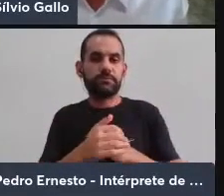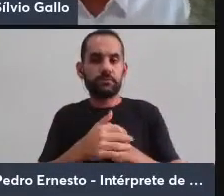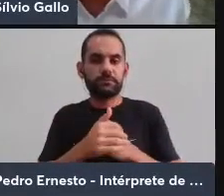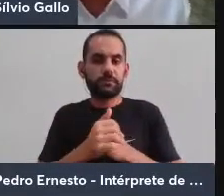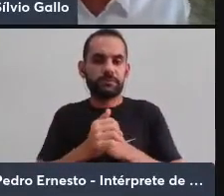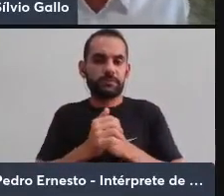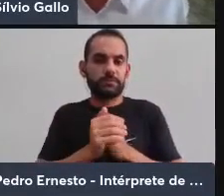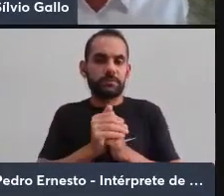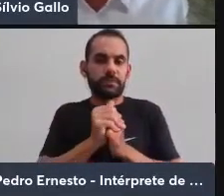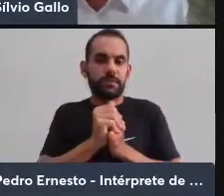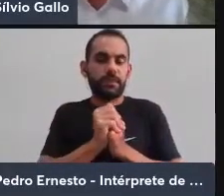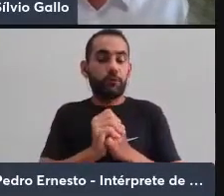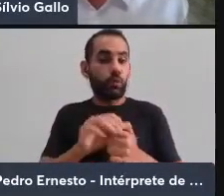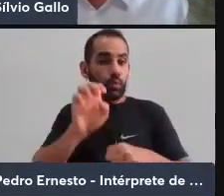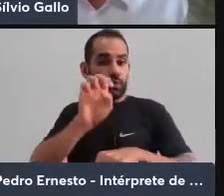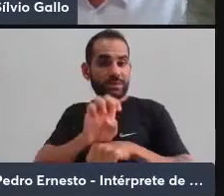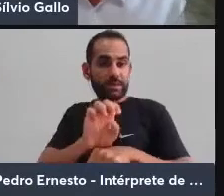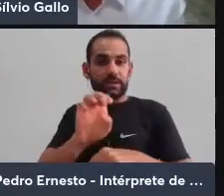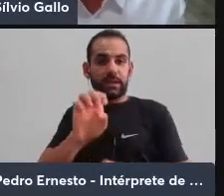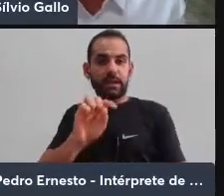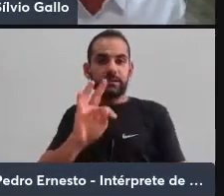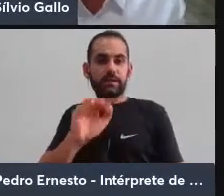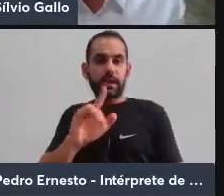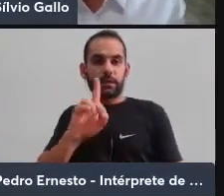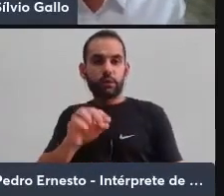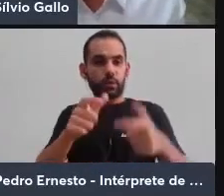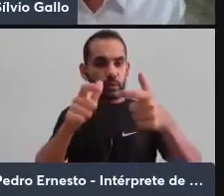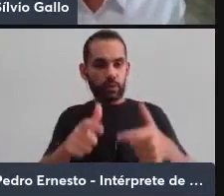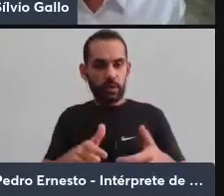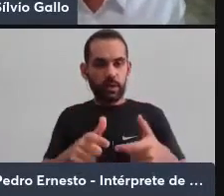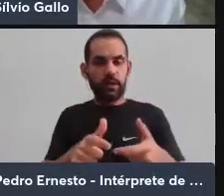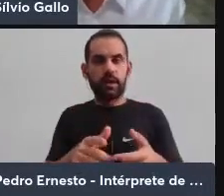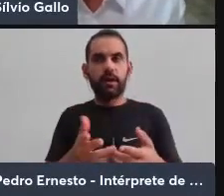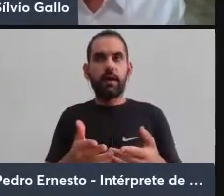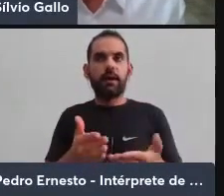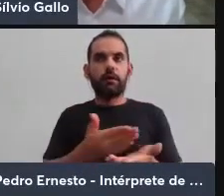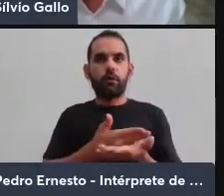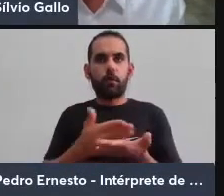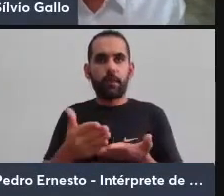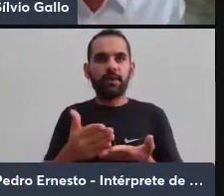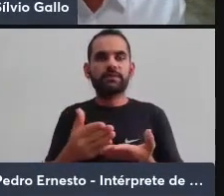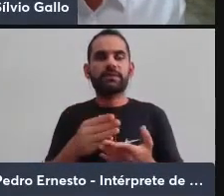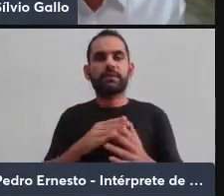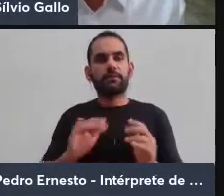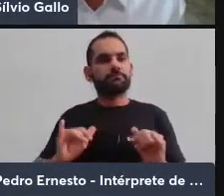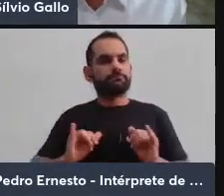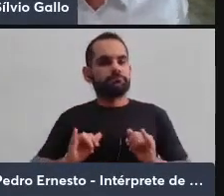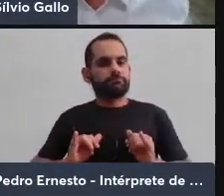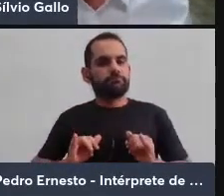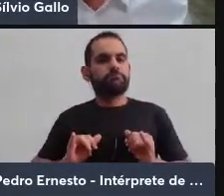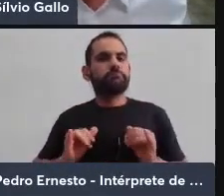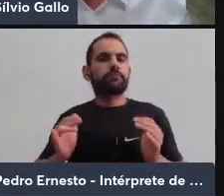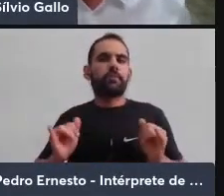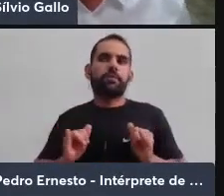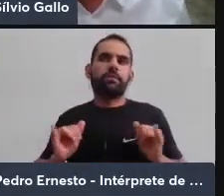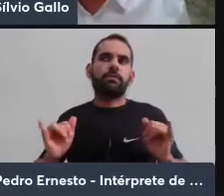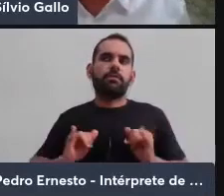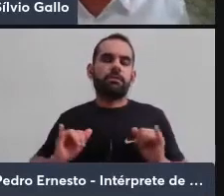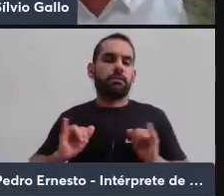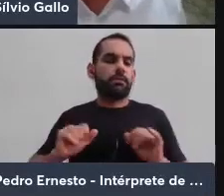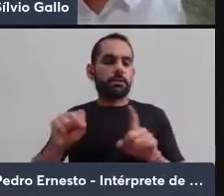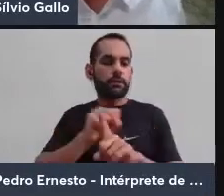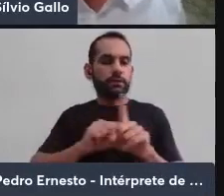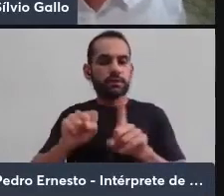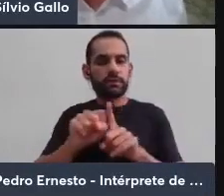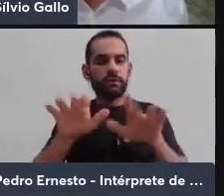o Estado aparece quando o sedentarismo social se impõe em uma determinada